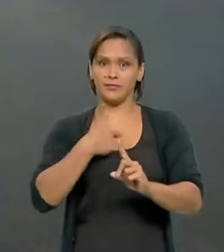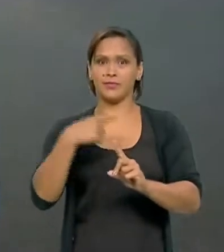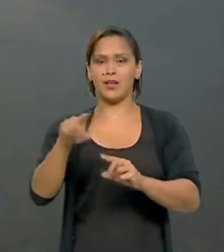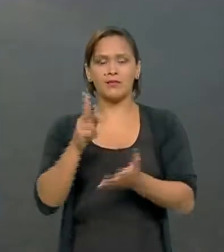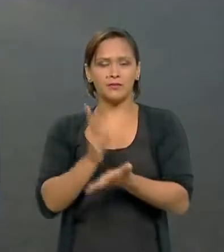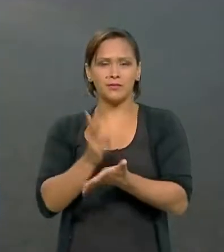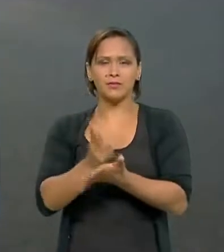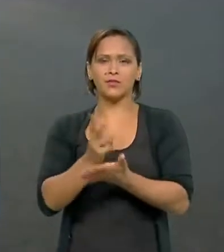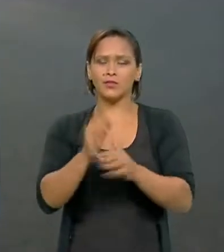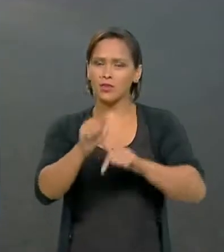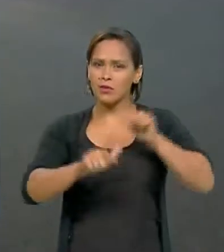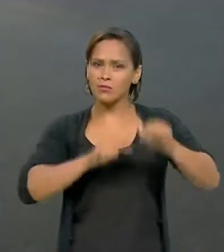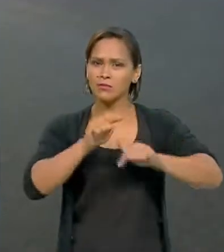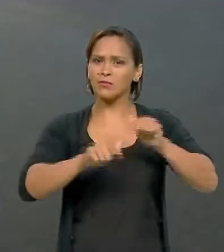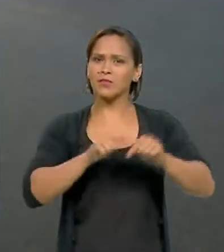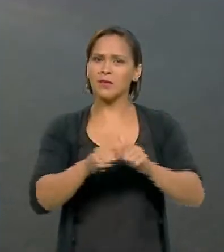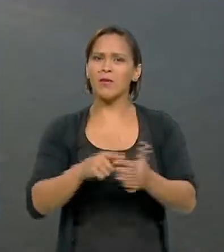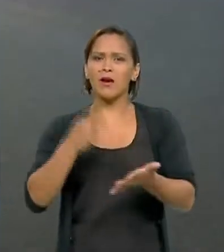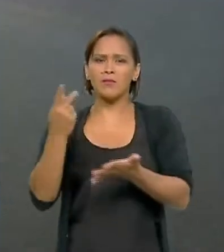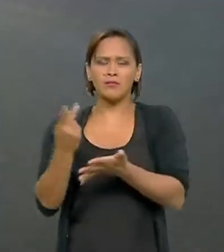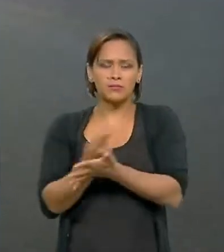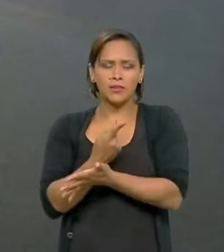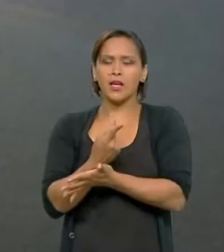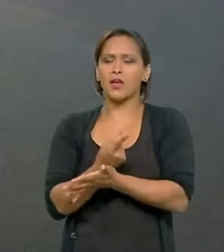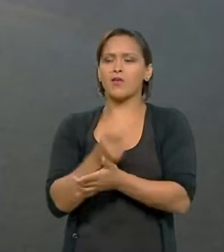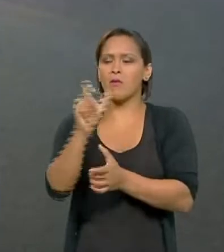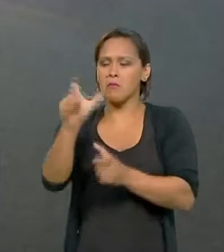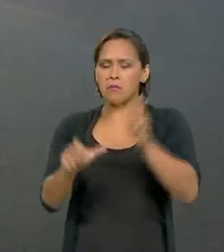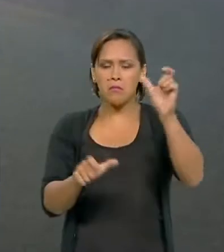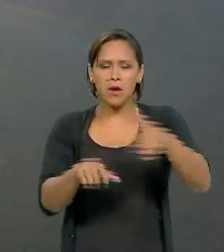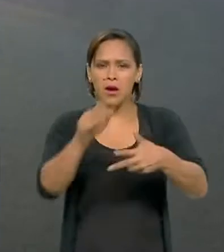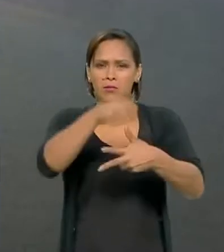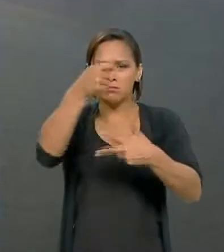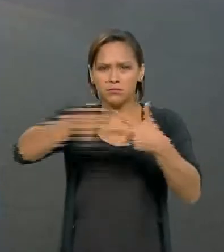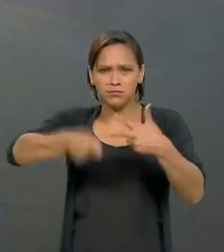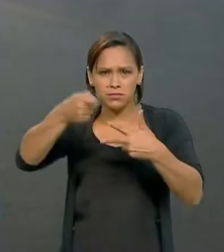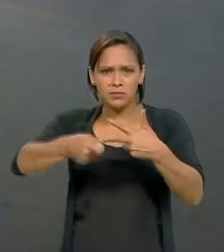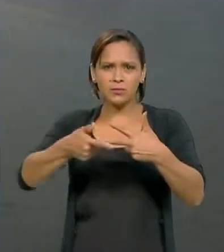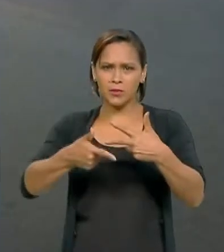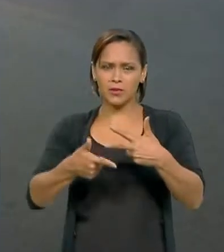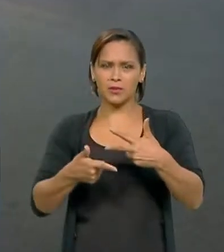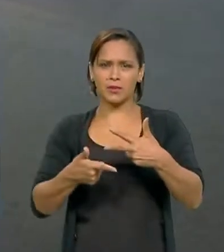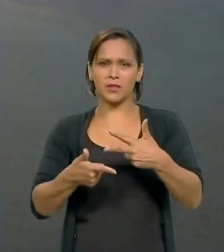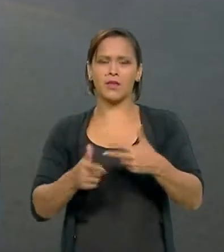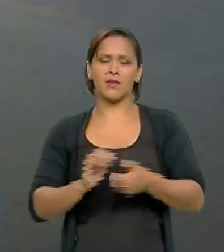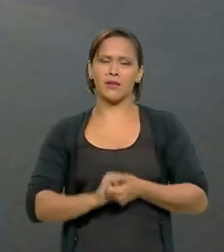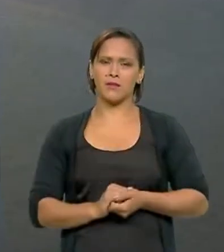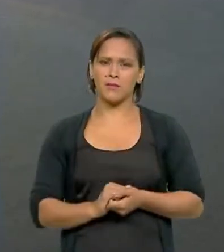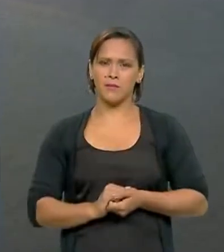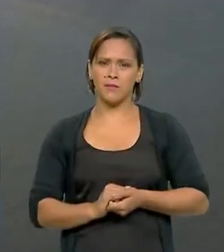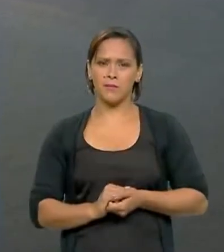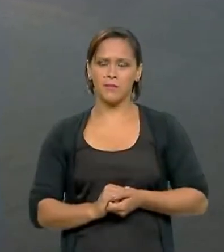continuidade dos trabalhos que vinham acontecendo no poder legislativo. Houve uma